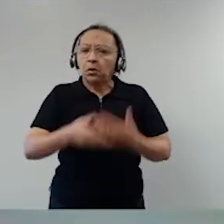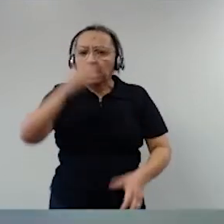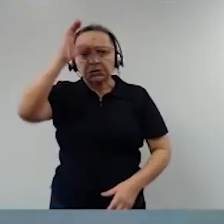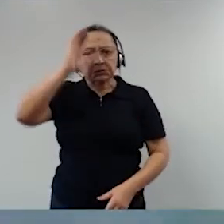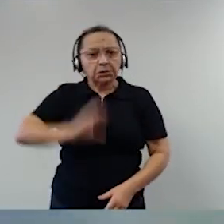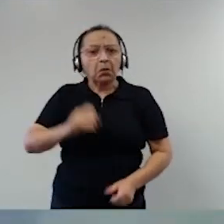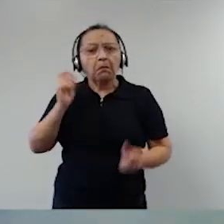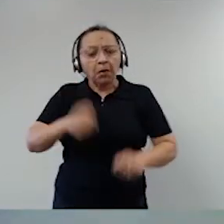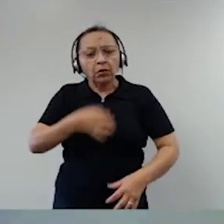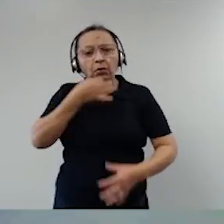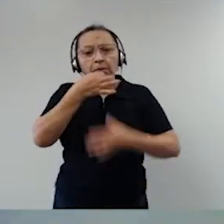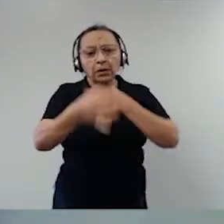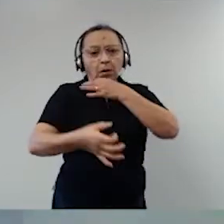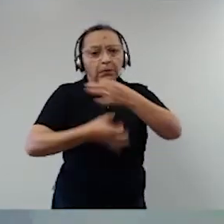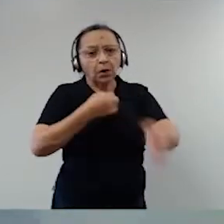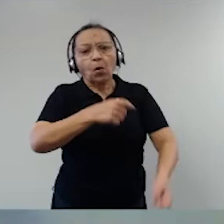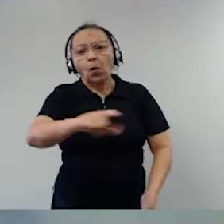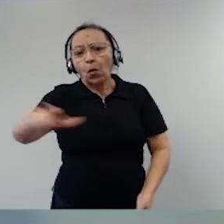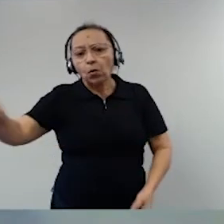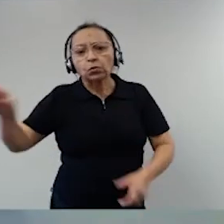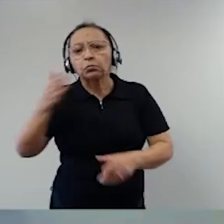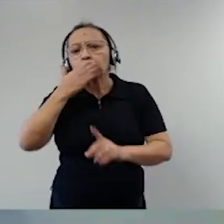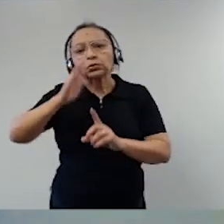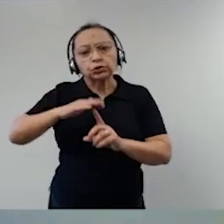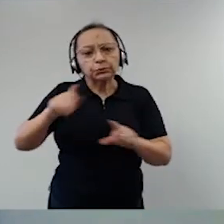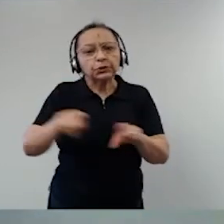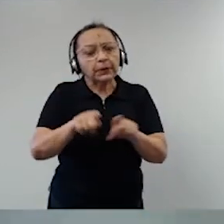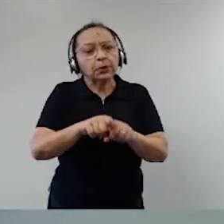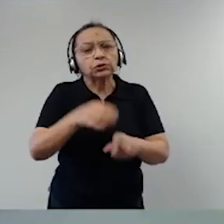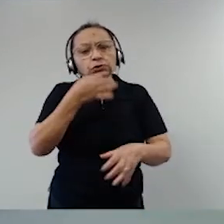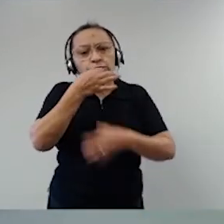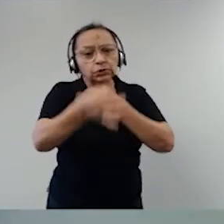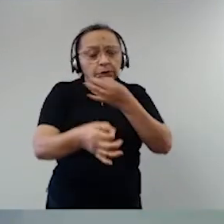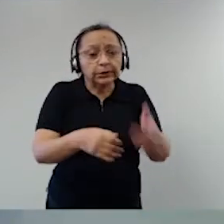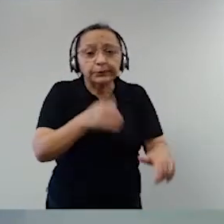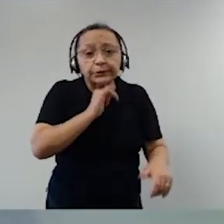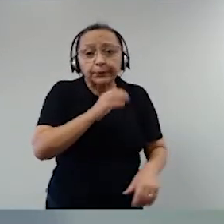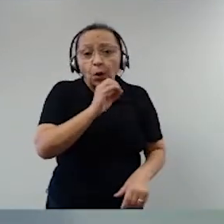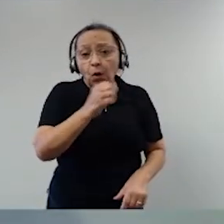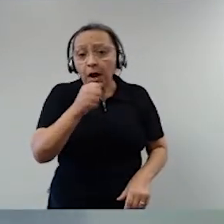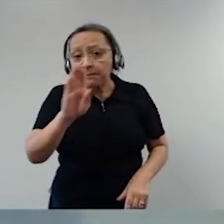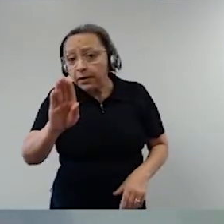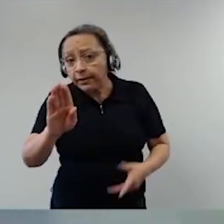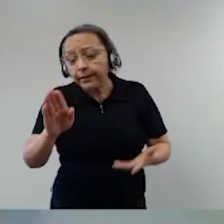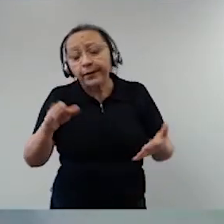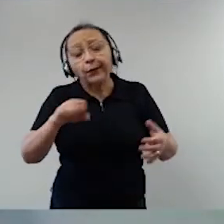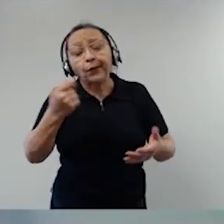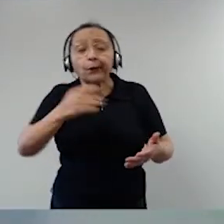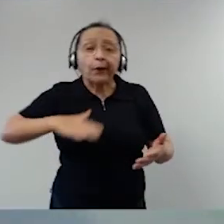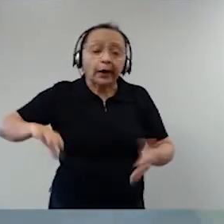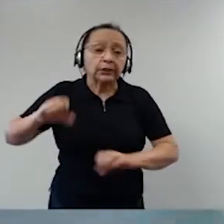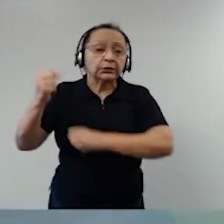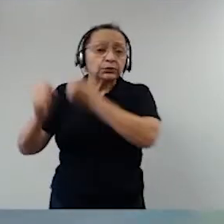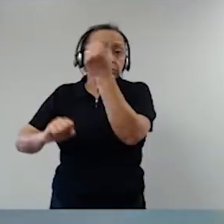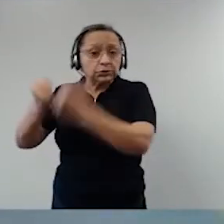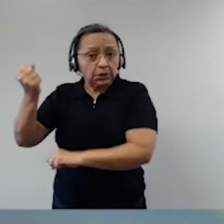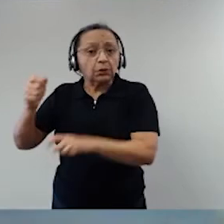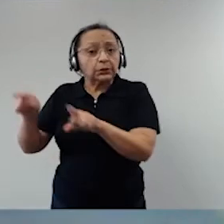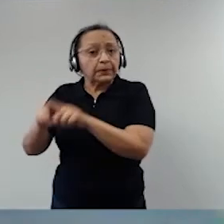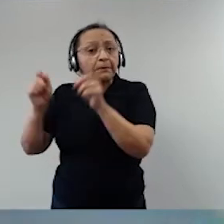sugerir, outras categorias podem sugerir, como no caso da OAB ou na área industrial pode ser a...